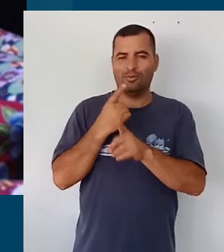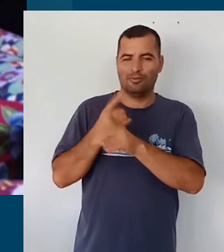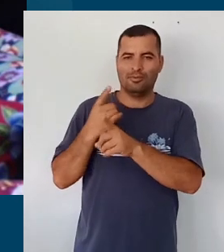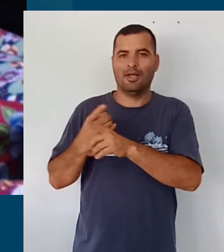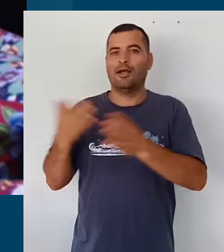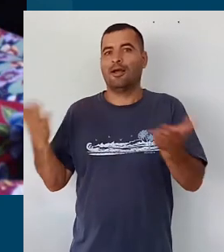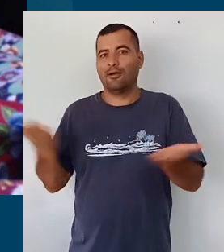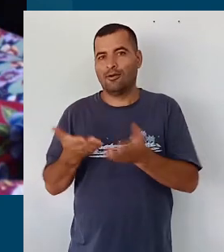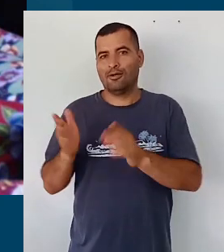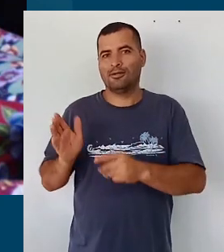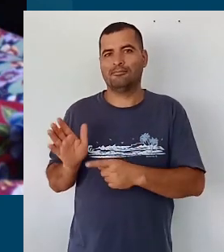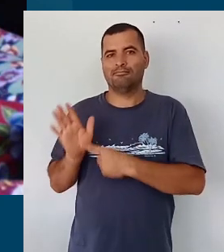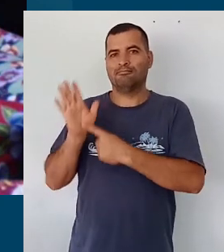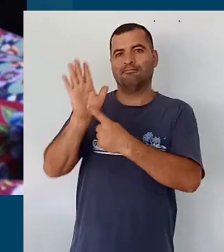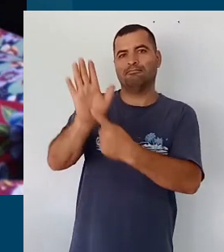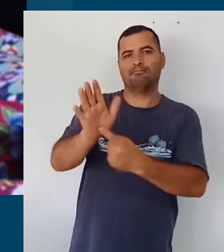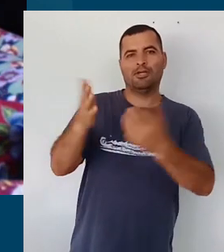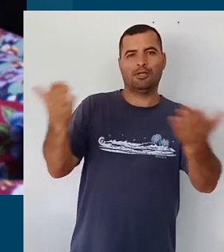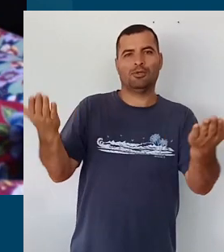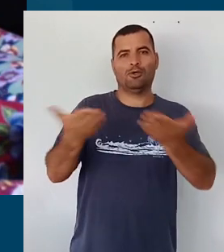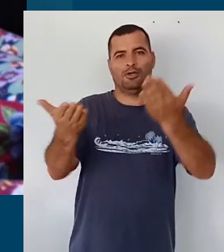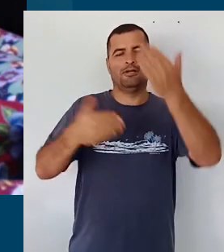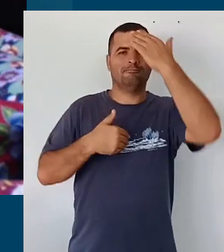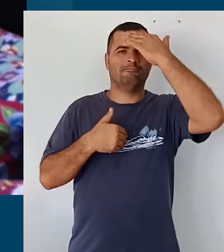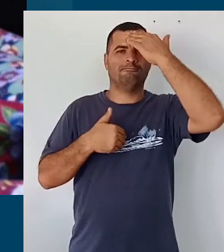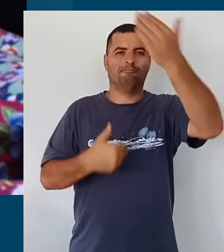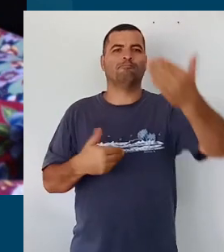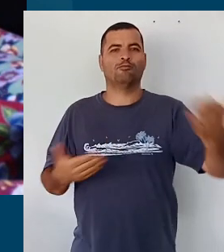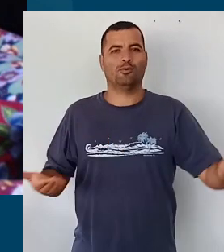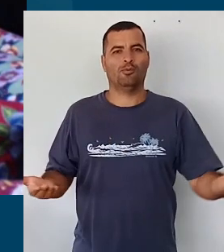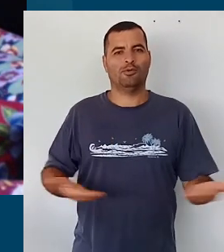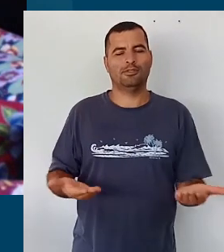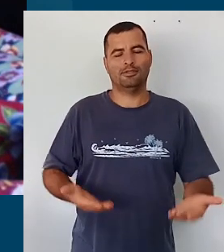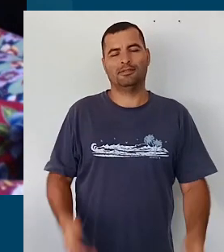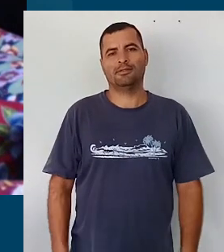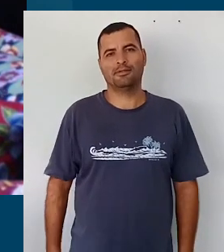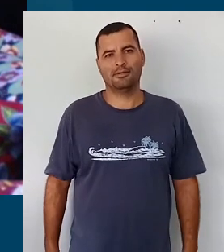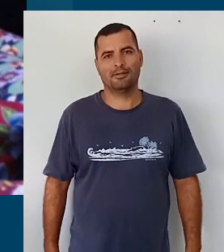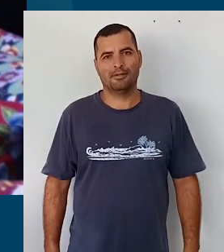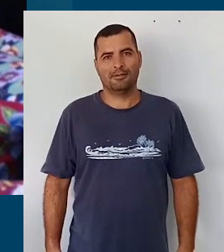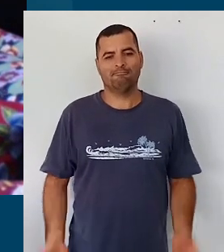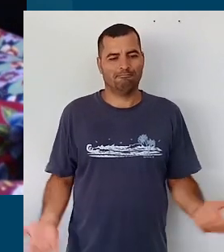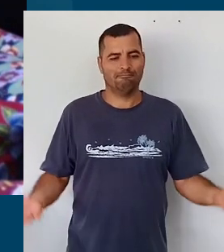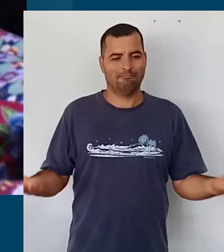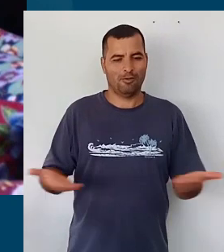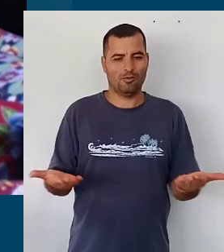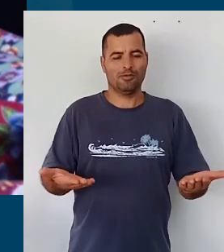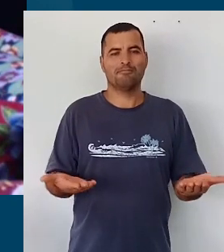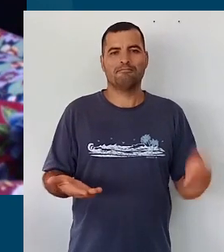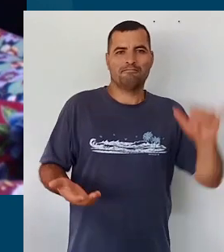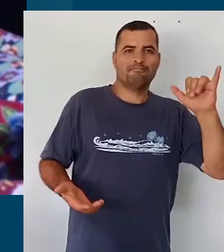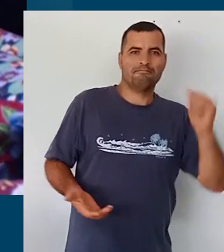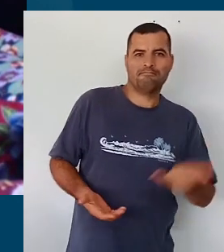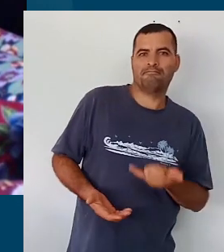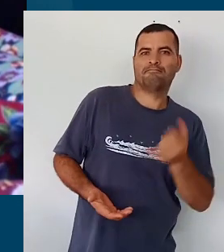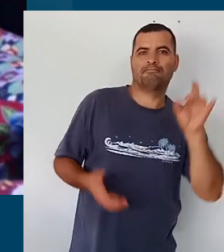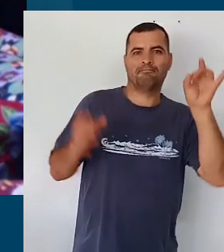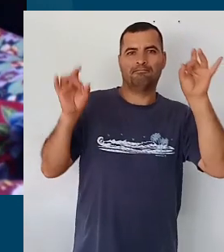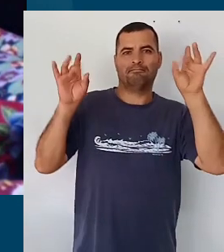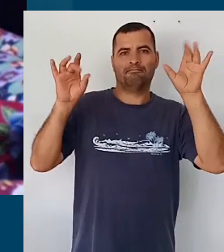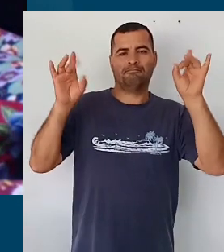mas acho importante fazer, né, esse agradecimento hoje, né, nesse momento em que a gente está falando